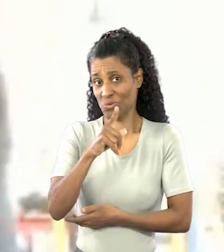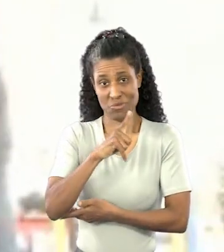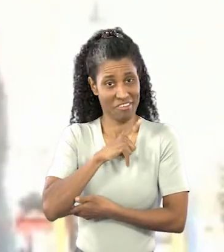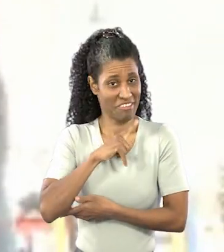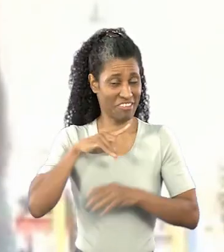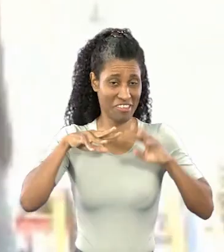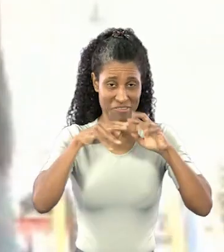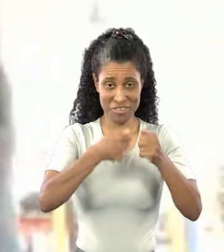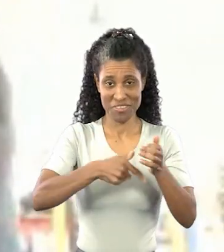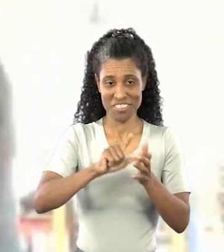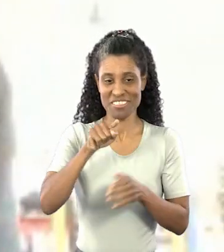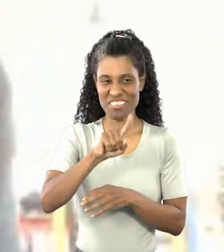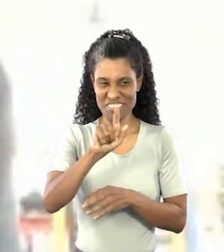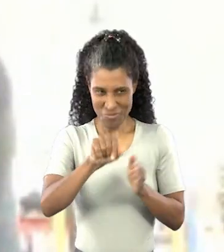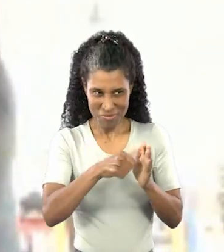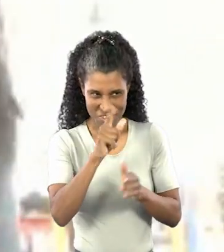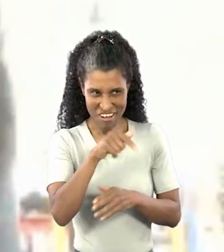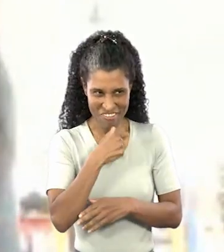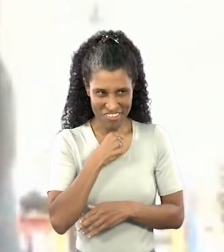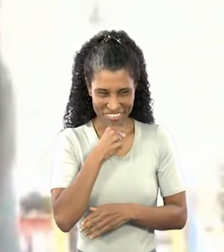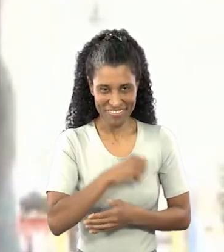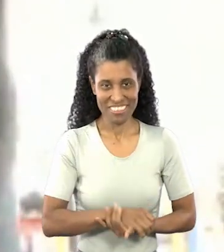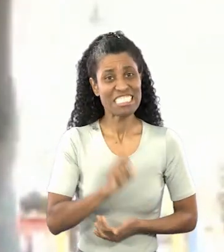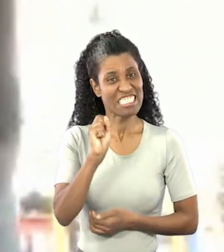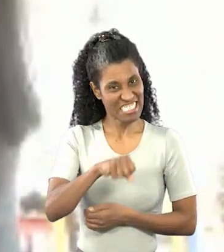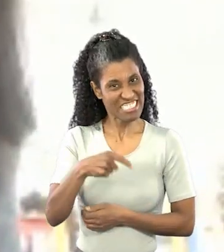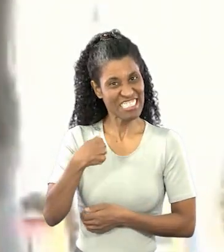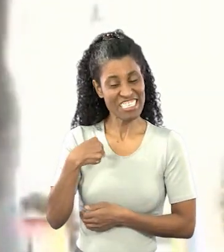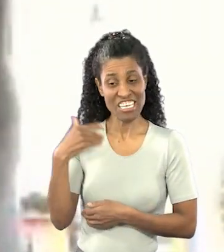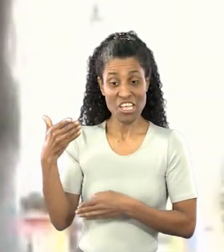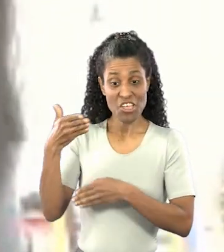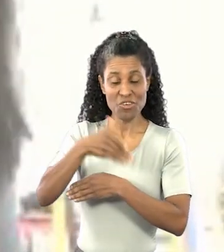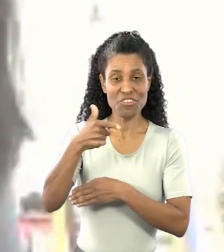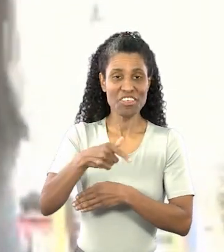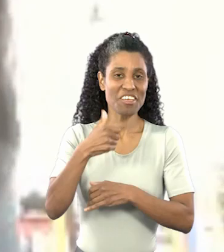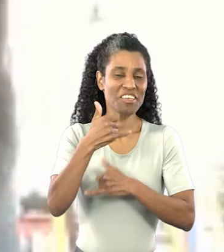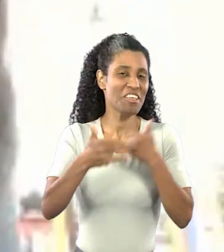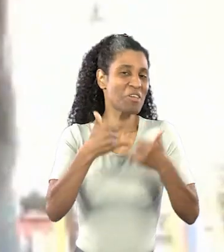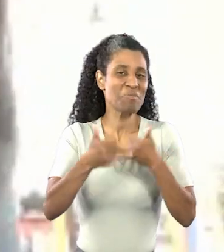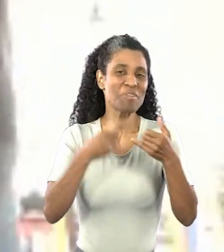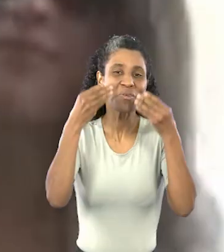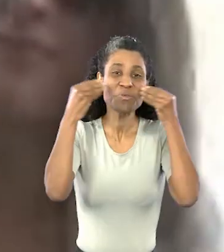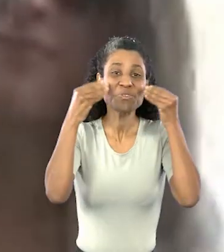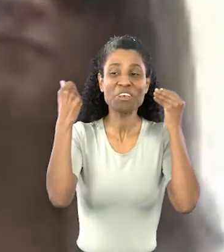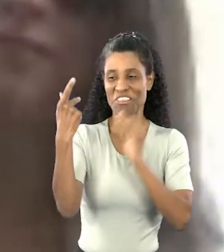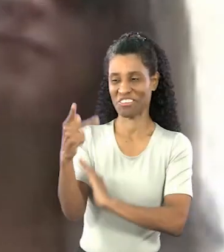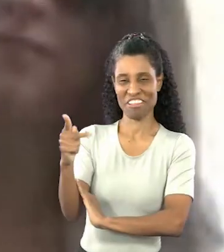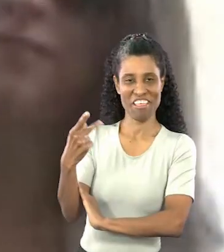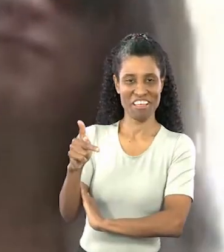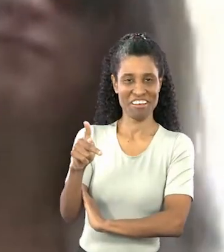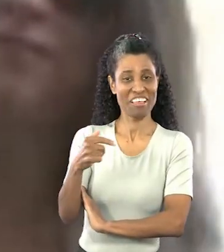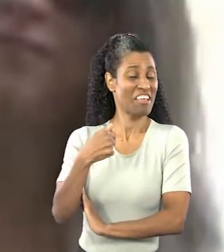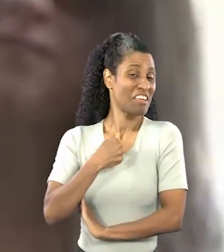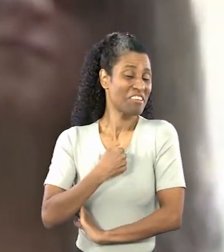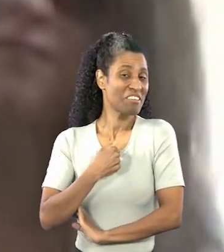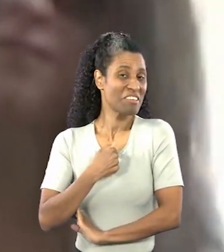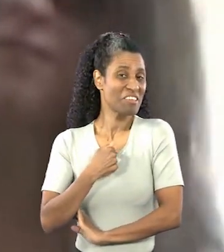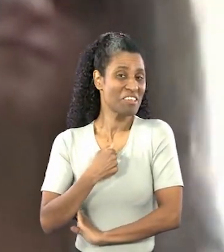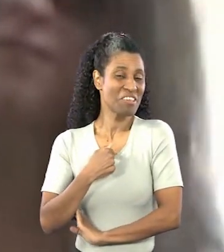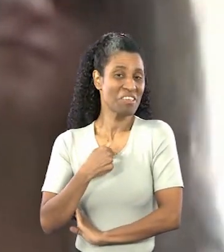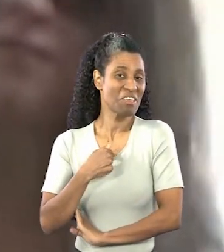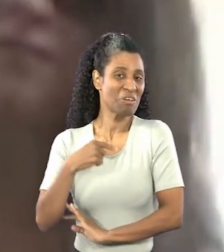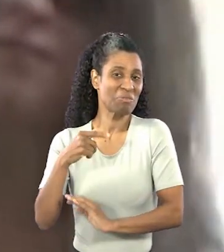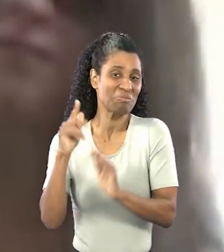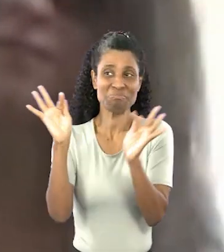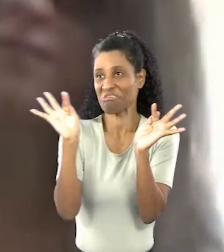Nunca teve, na verdade, antes. Esses foram os primeiros, né, vó? Eu venho aqui e brinco com os gatos da Paula. Isso aí distrai a